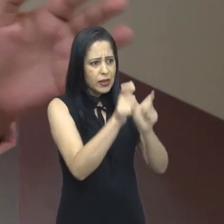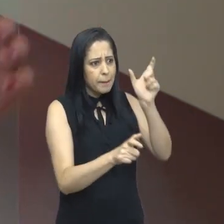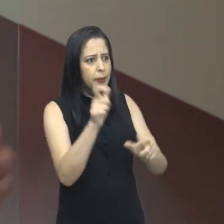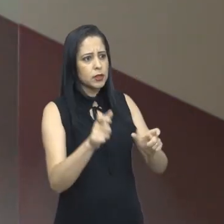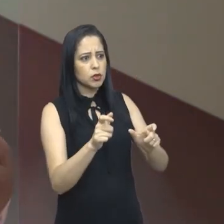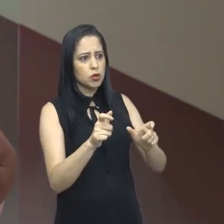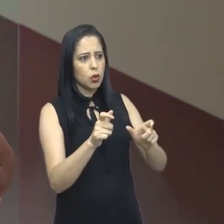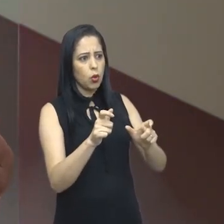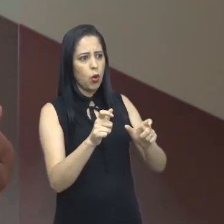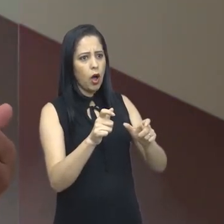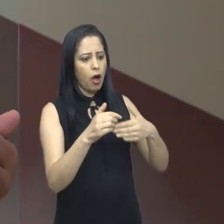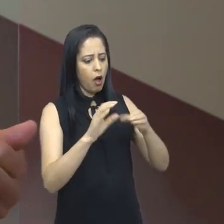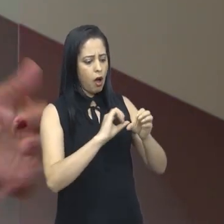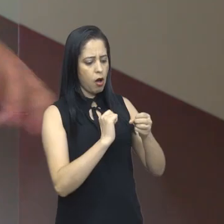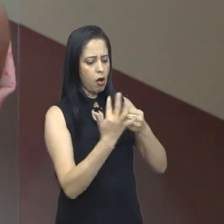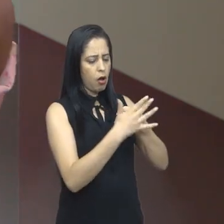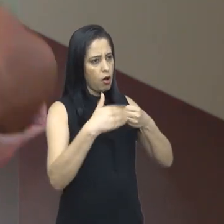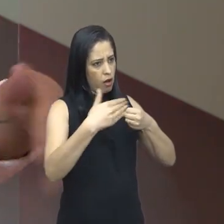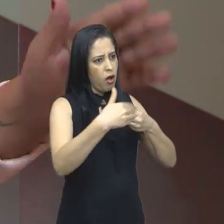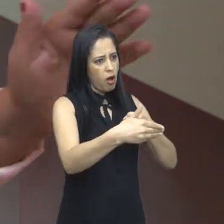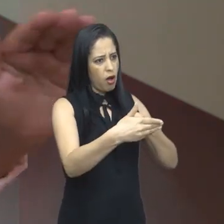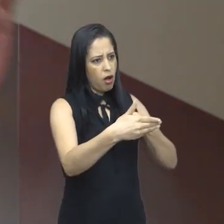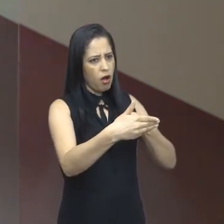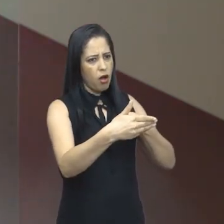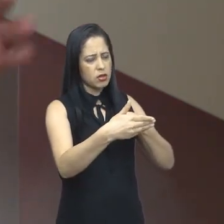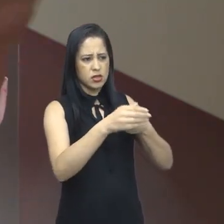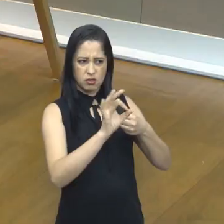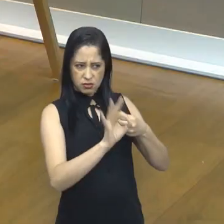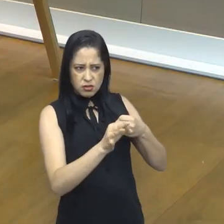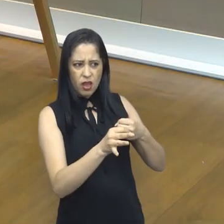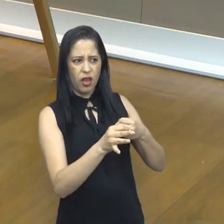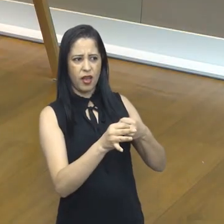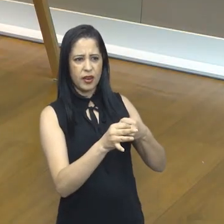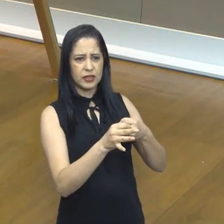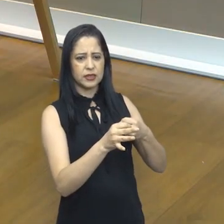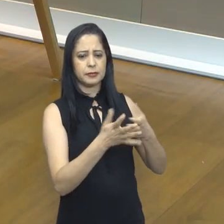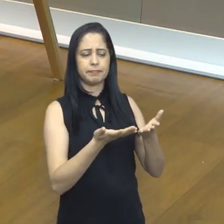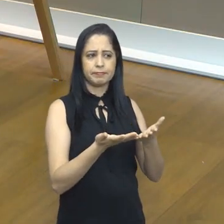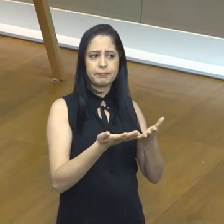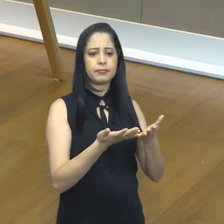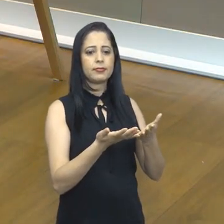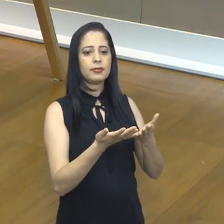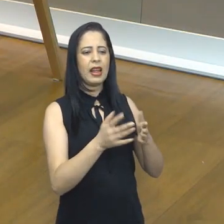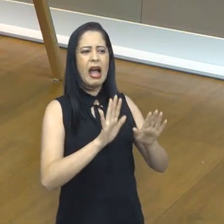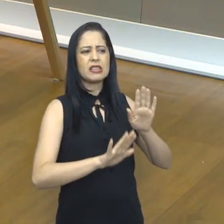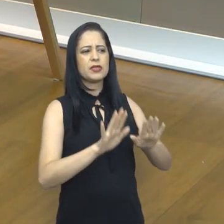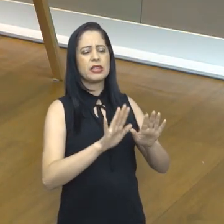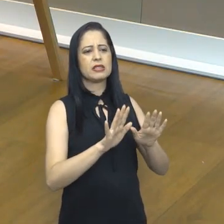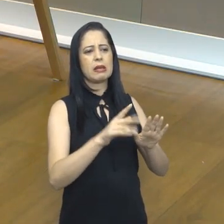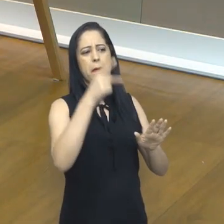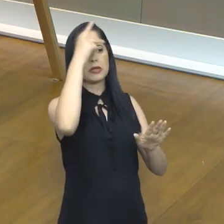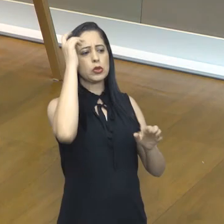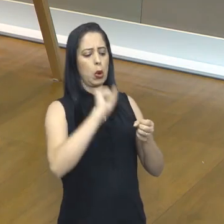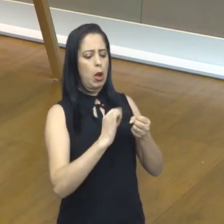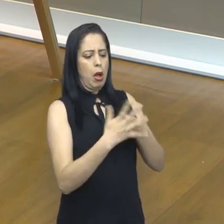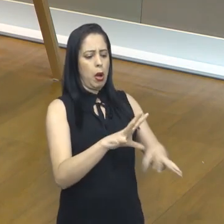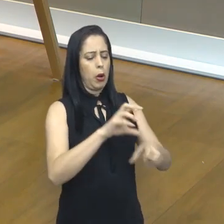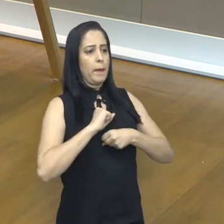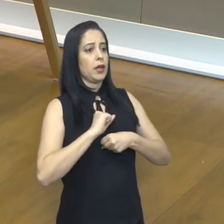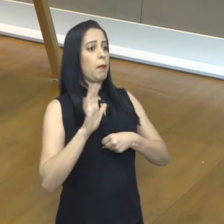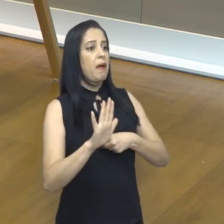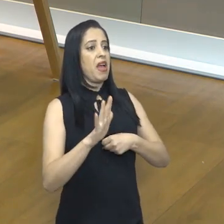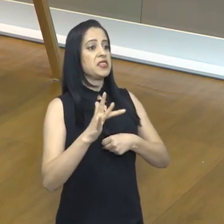apresentam esse pós-Covid. Então, a pessoa pode passar também e até aquela questão de ser, de repente, assintomática. Como que é isso?